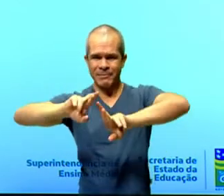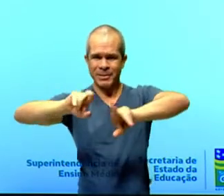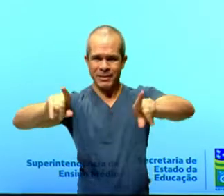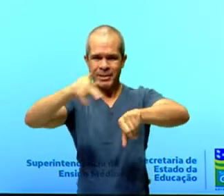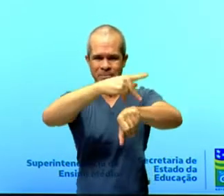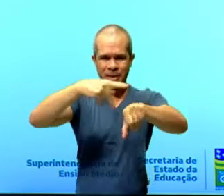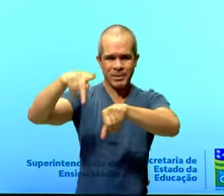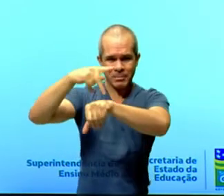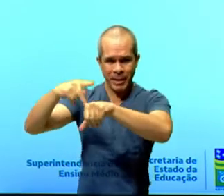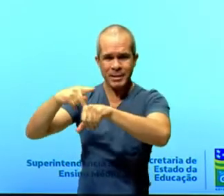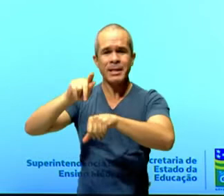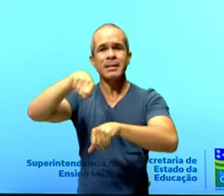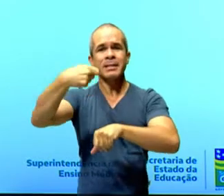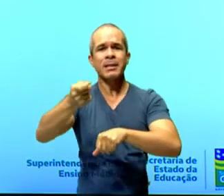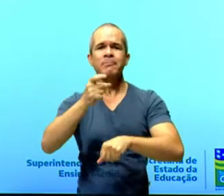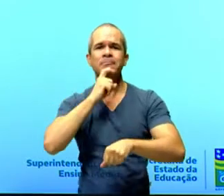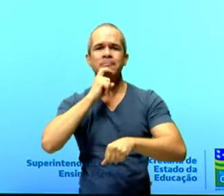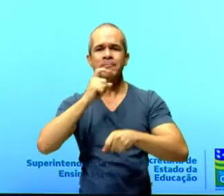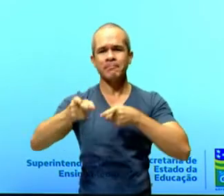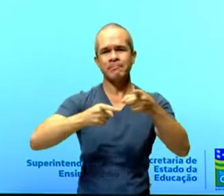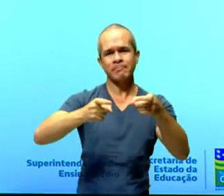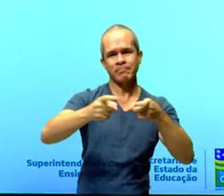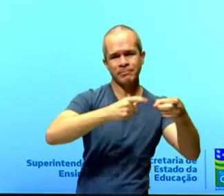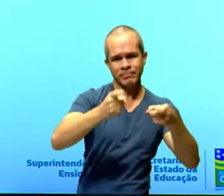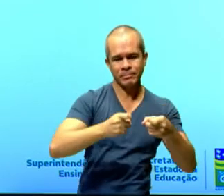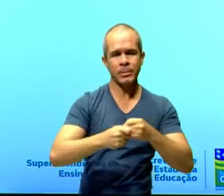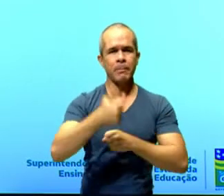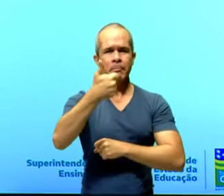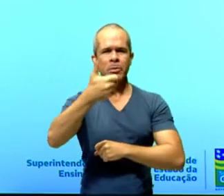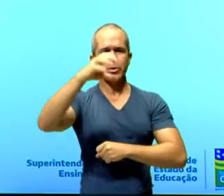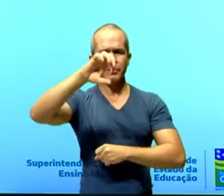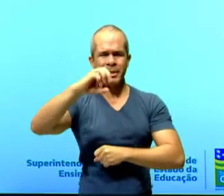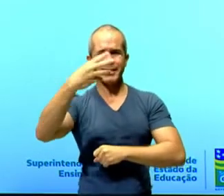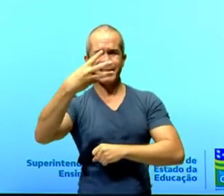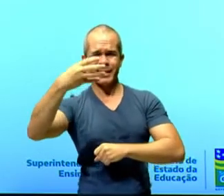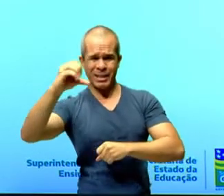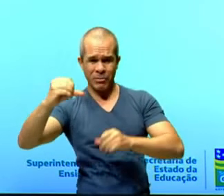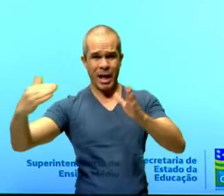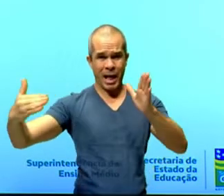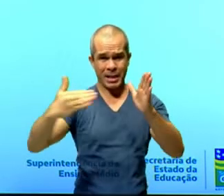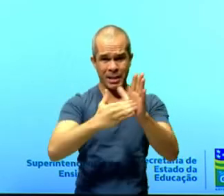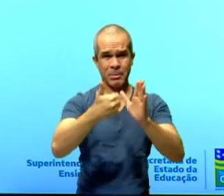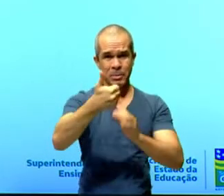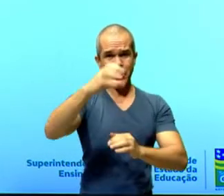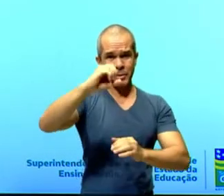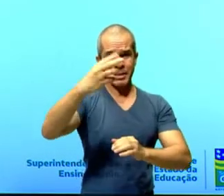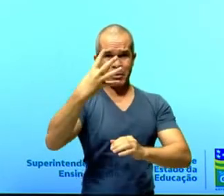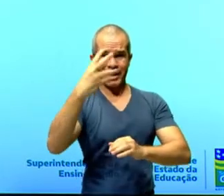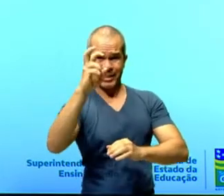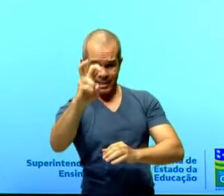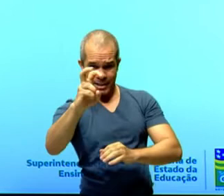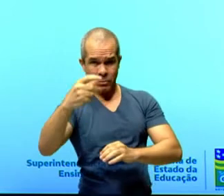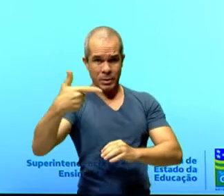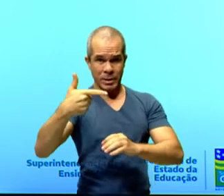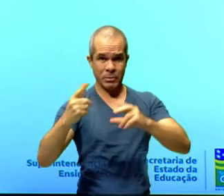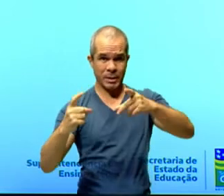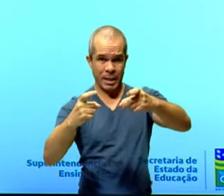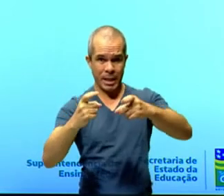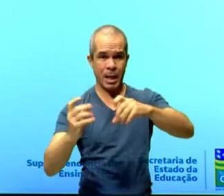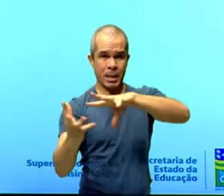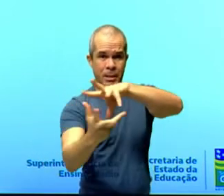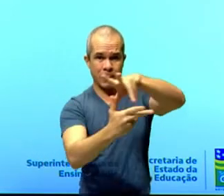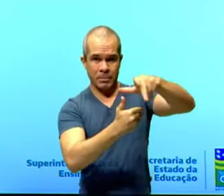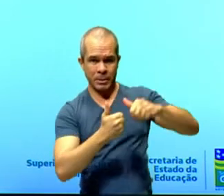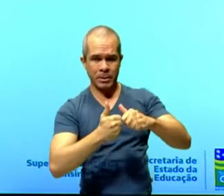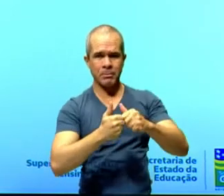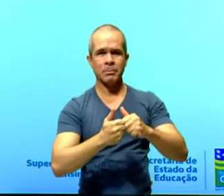influências. Então entre 1939 a 1945, é um processo